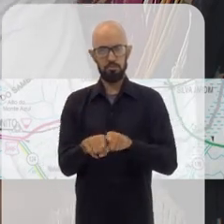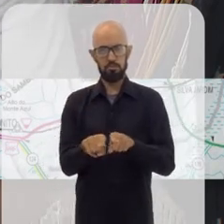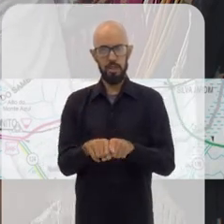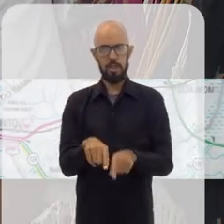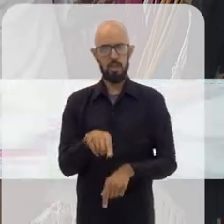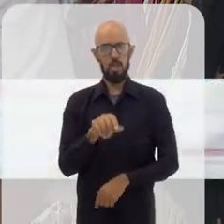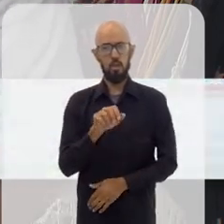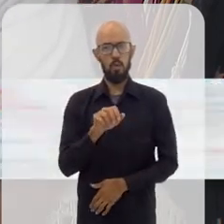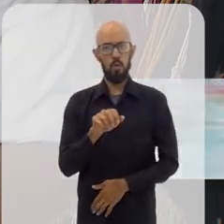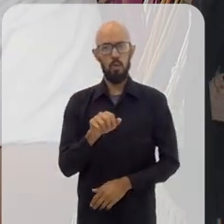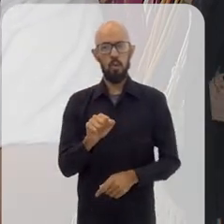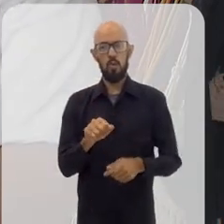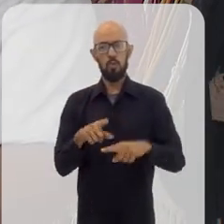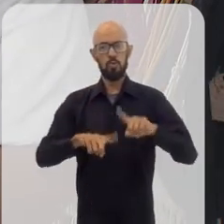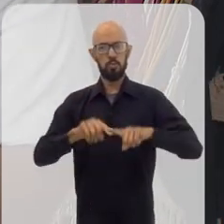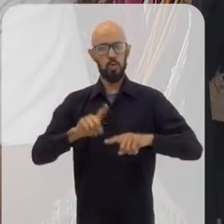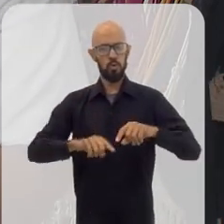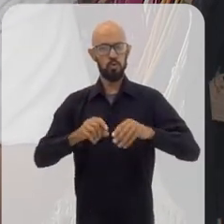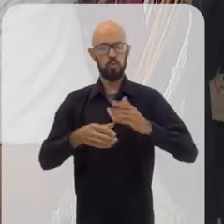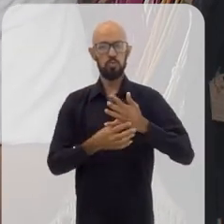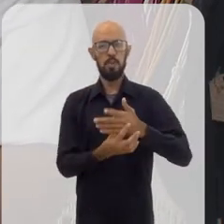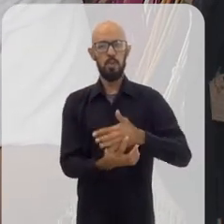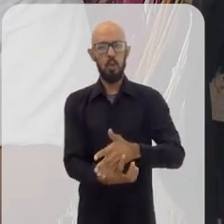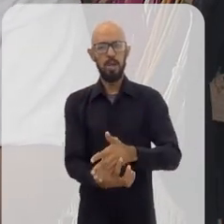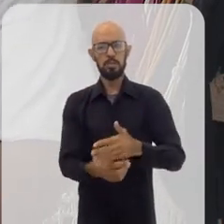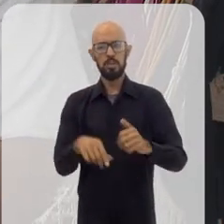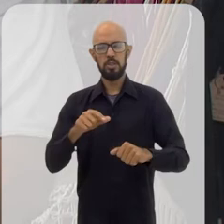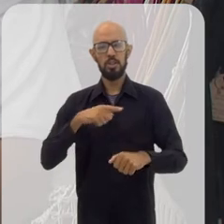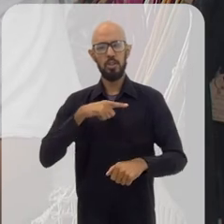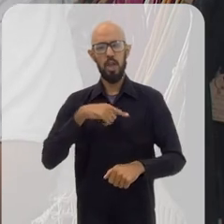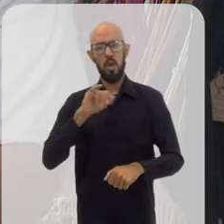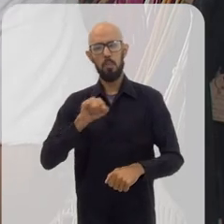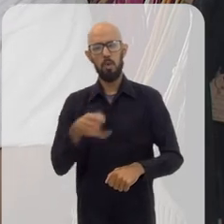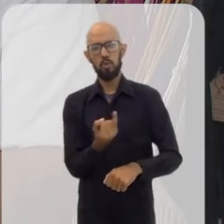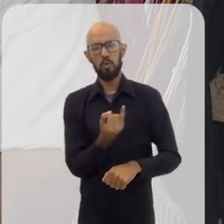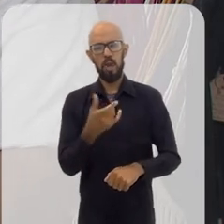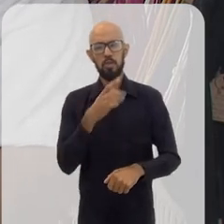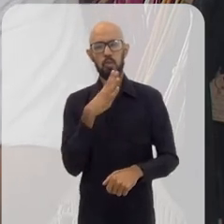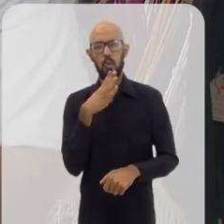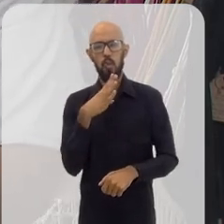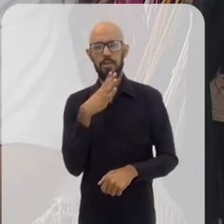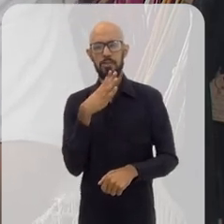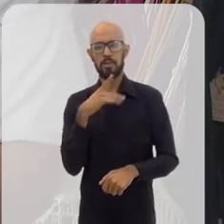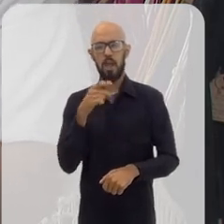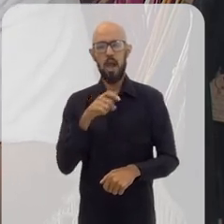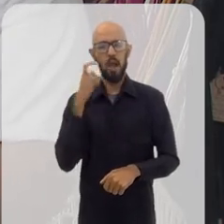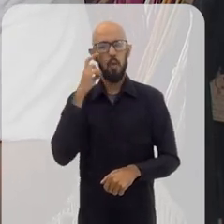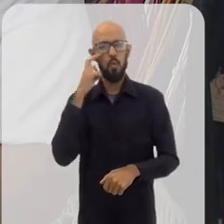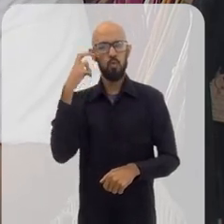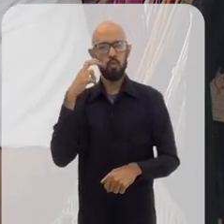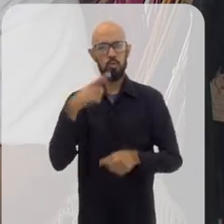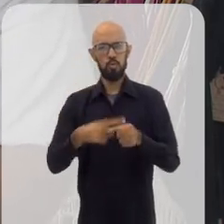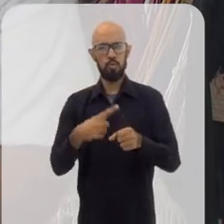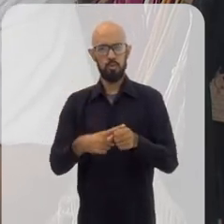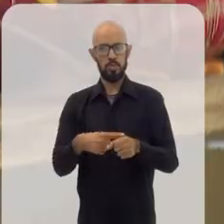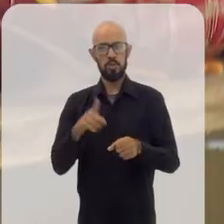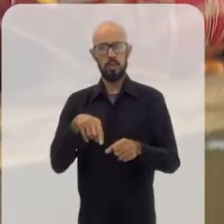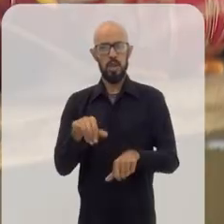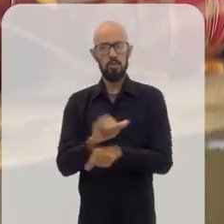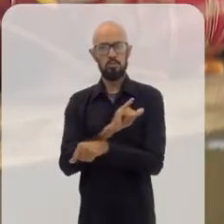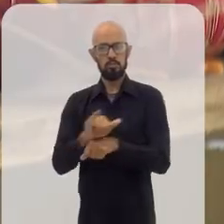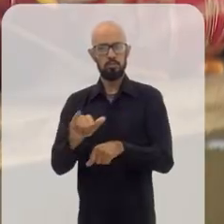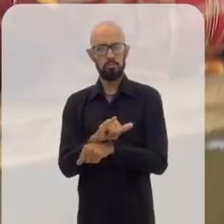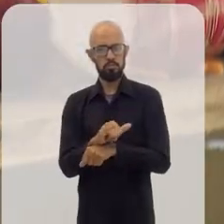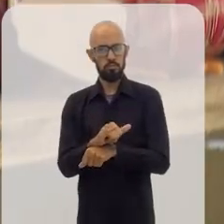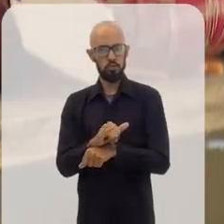artesãos e dos artesanatos, a gente tem a oportunidade de conhecer mesmo a nossa cultura, a nossa cidade, mas também é instrumento